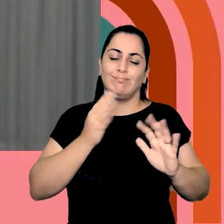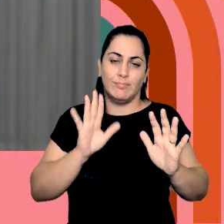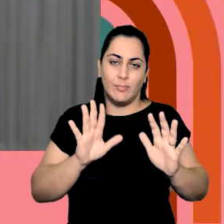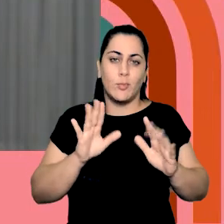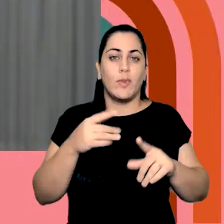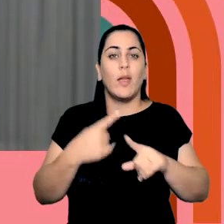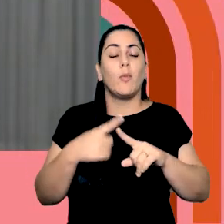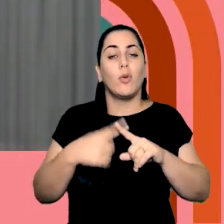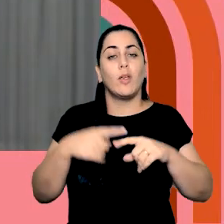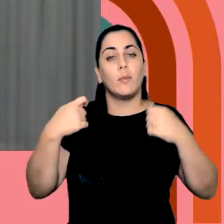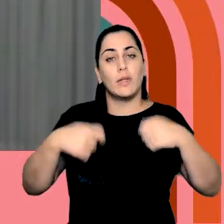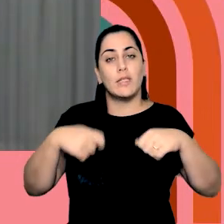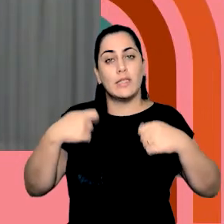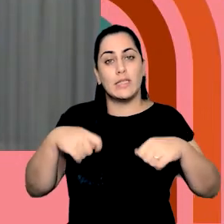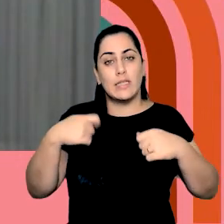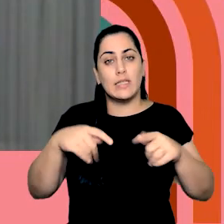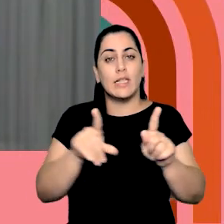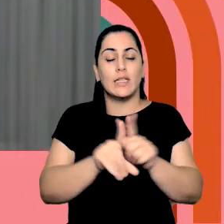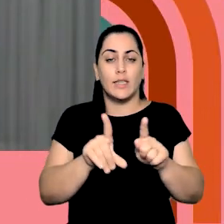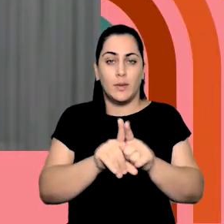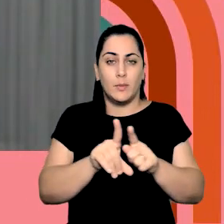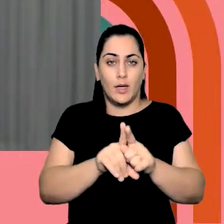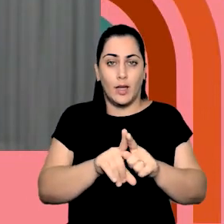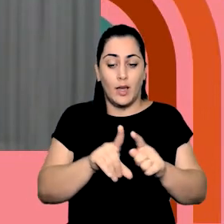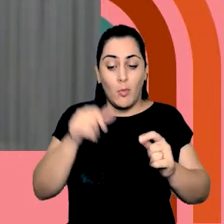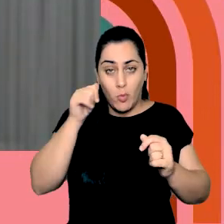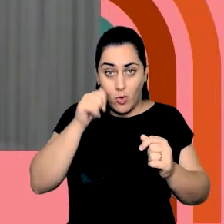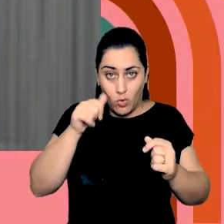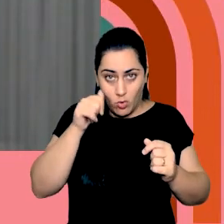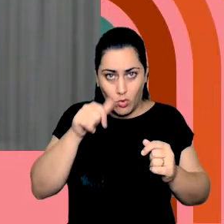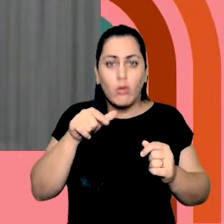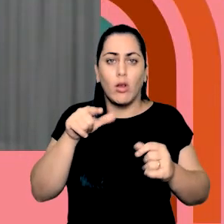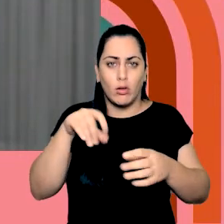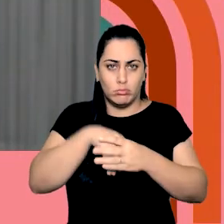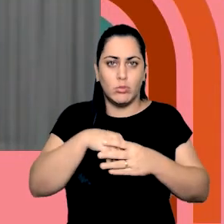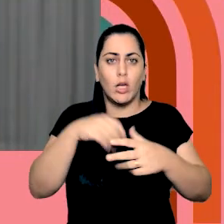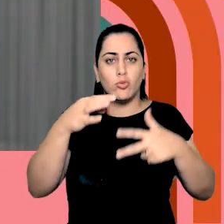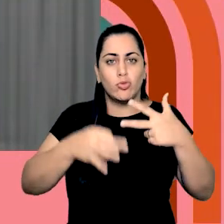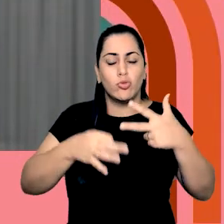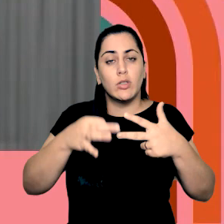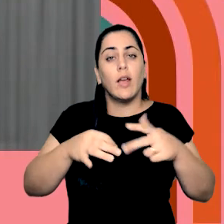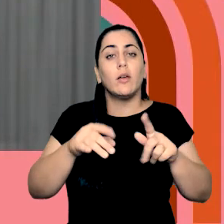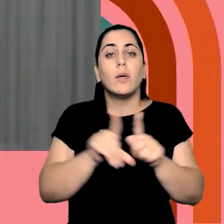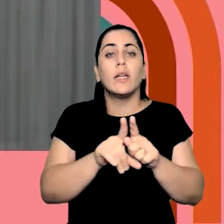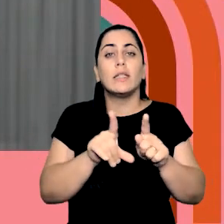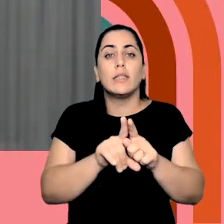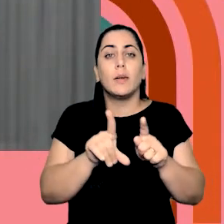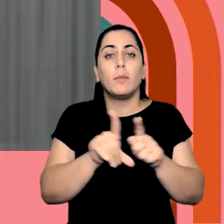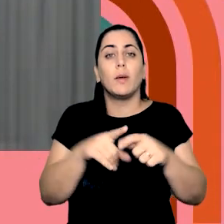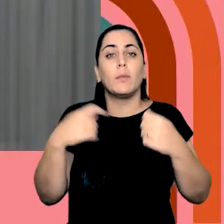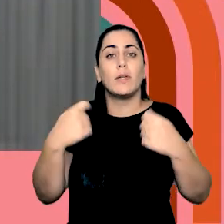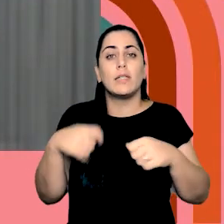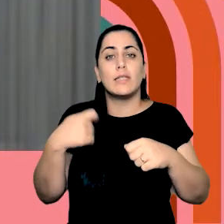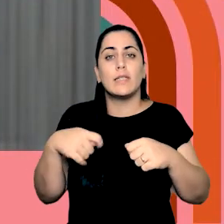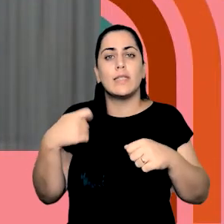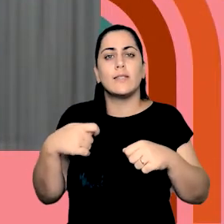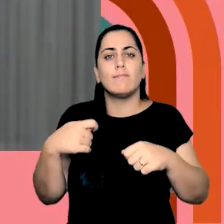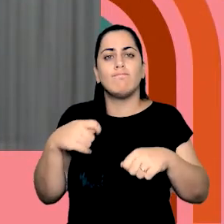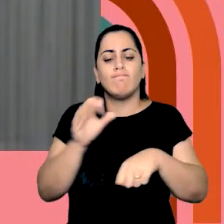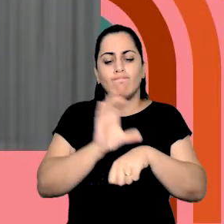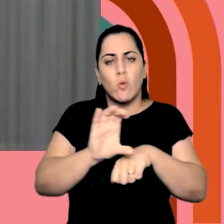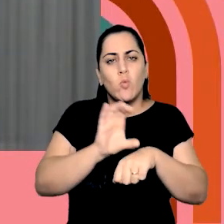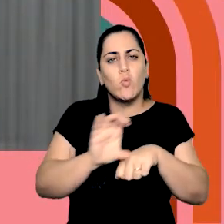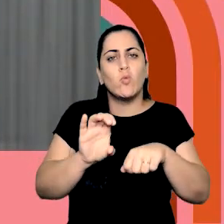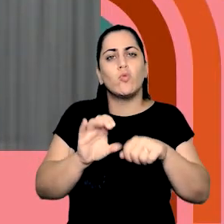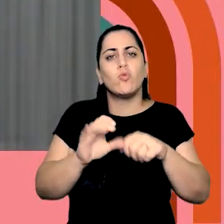basta porque é preciso, além de ser mulher, ter aí uma formação, uma capacitação